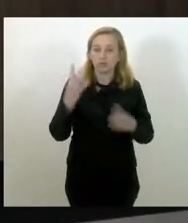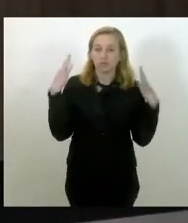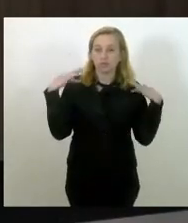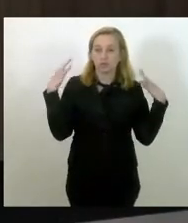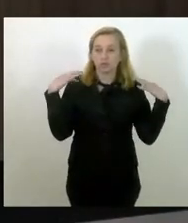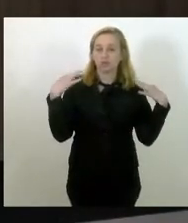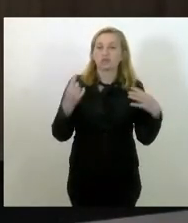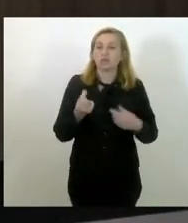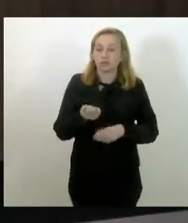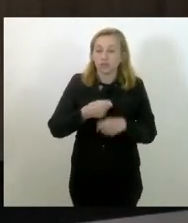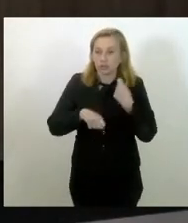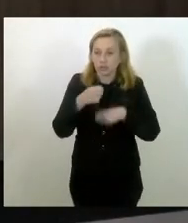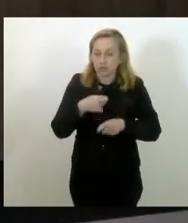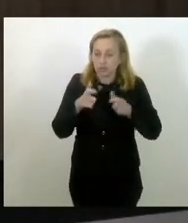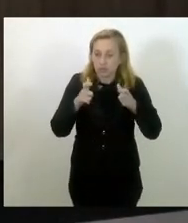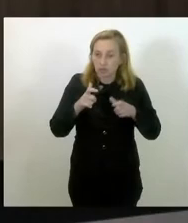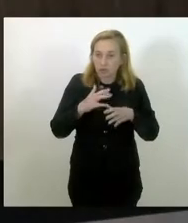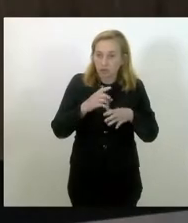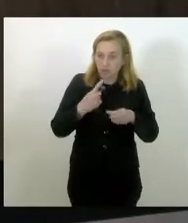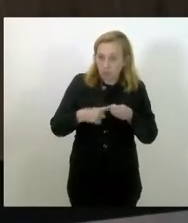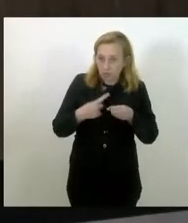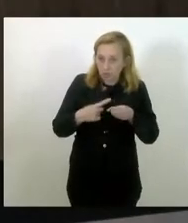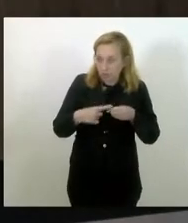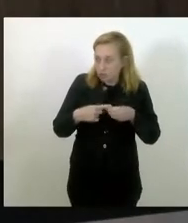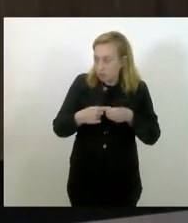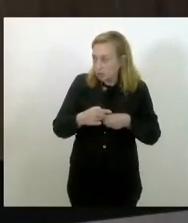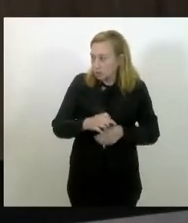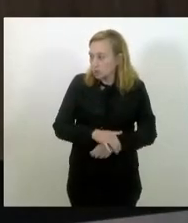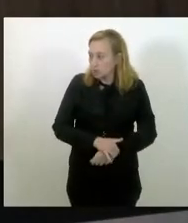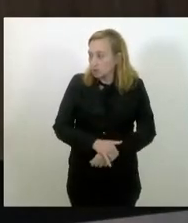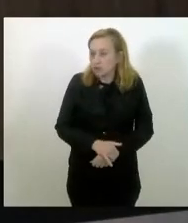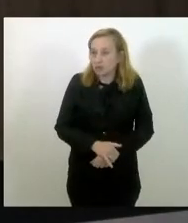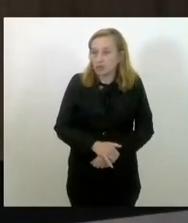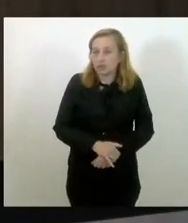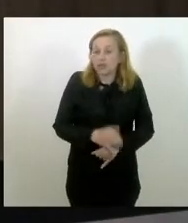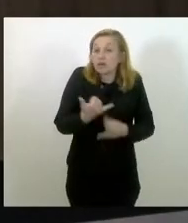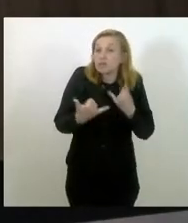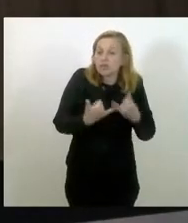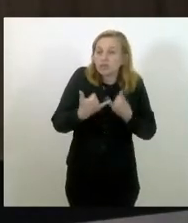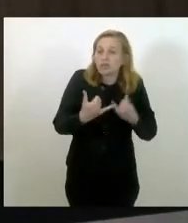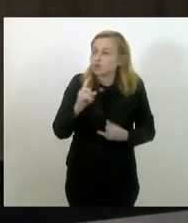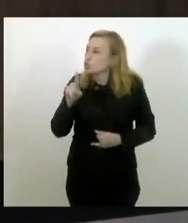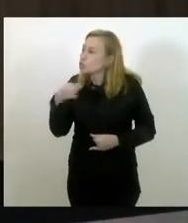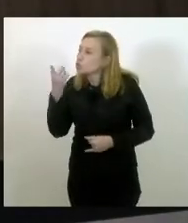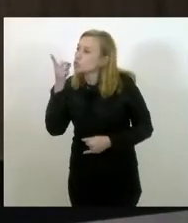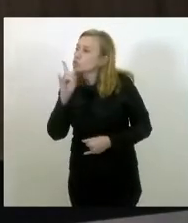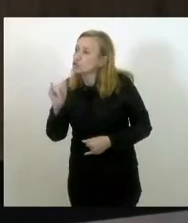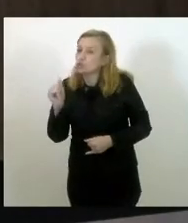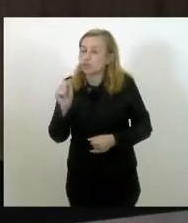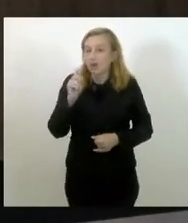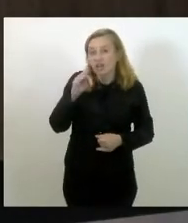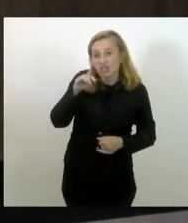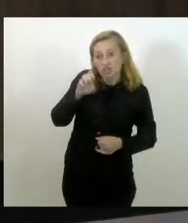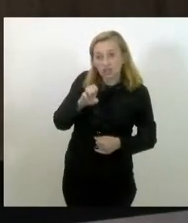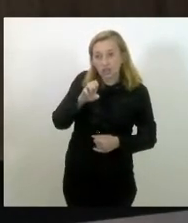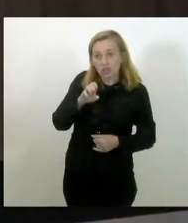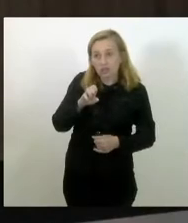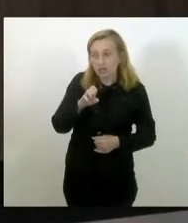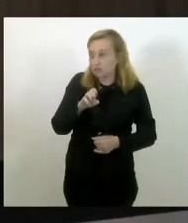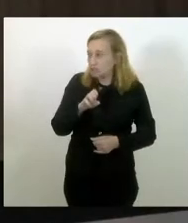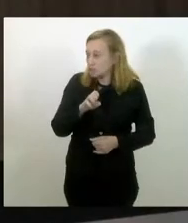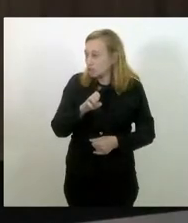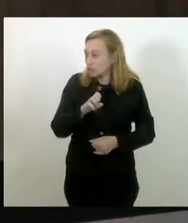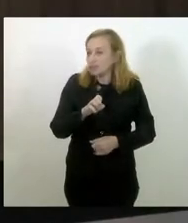econômica daquele município. Então, eu estava brincando no outro dia com o Alexandre aqui, ou Nescau, eu não tive